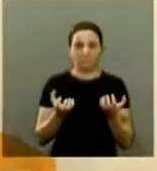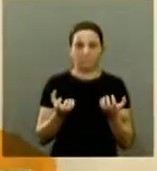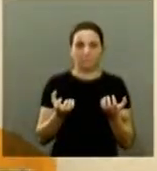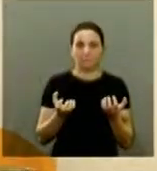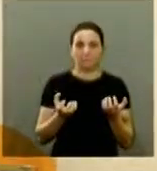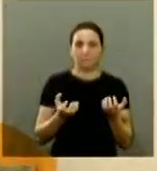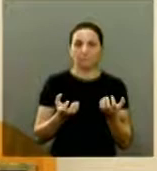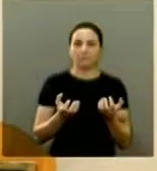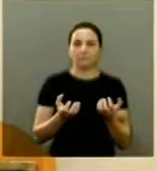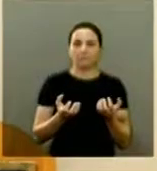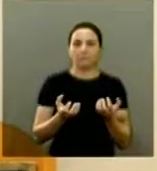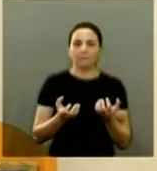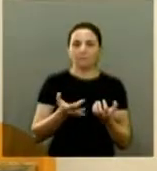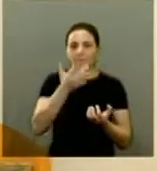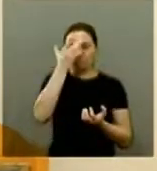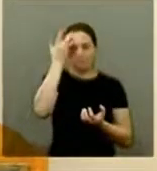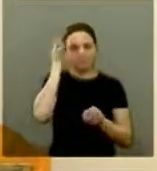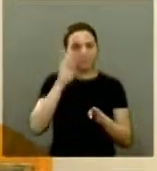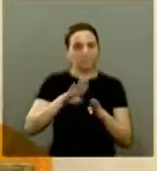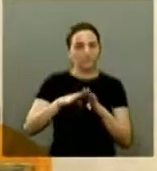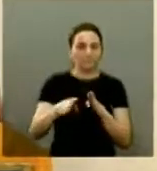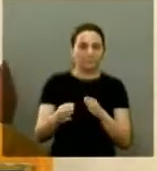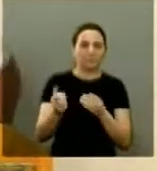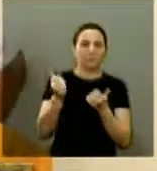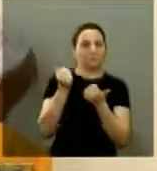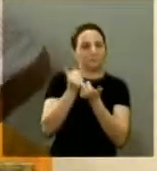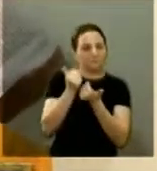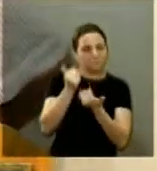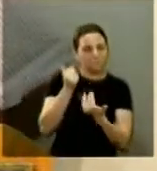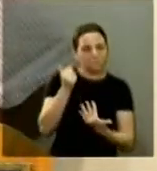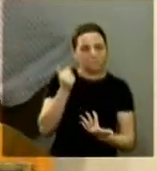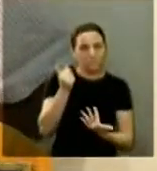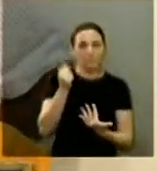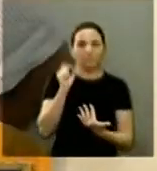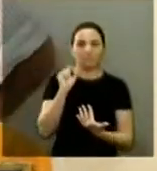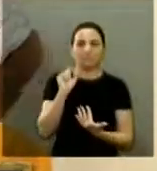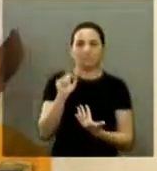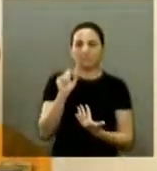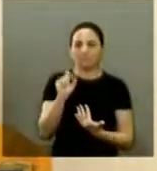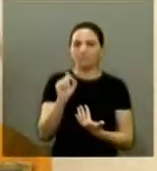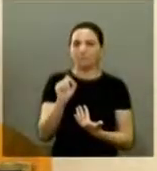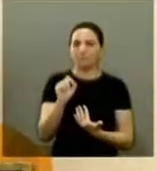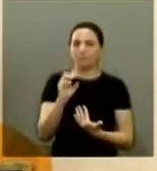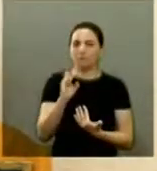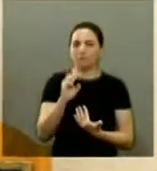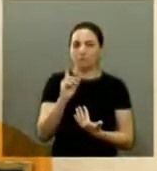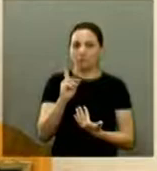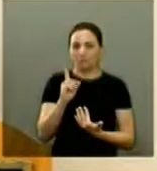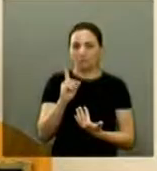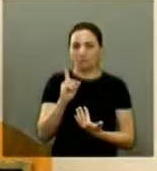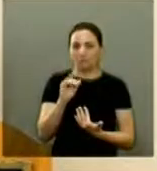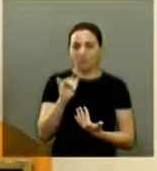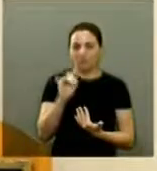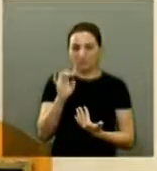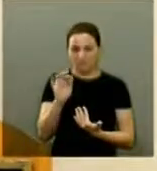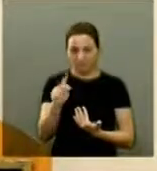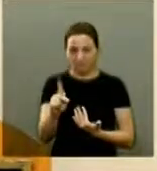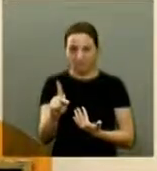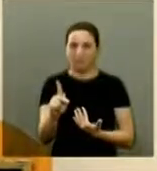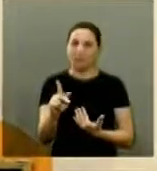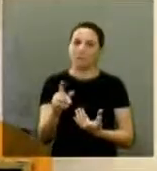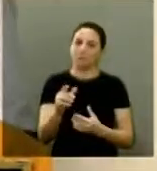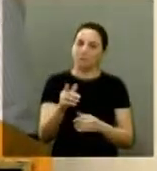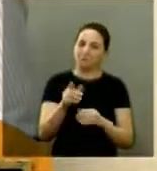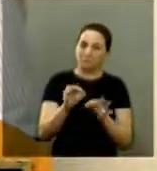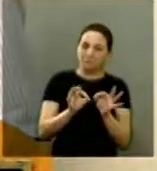ao pessoal aqui da câmara assessoria ao xejec que comandou a sessão